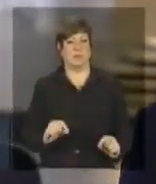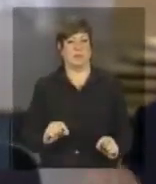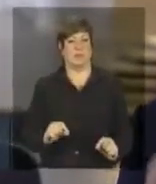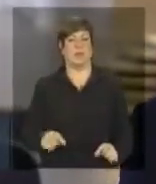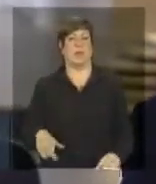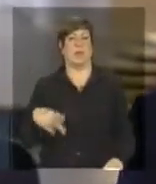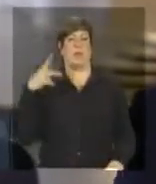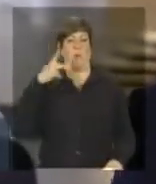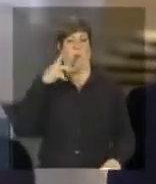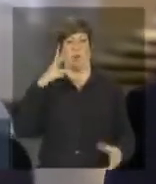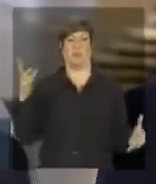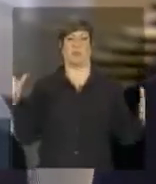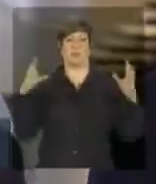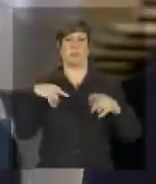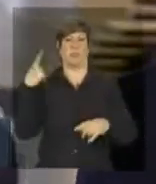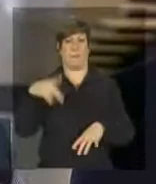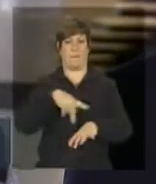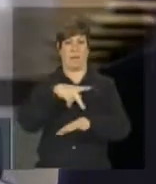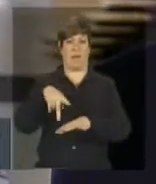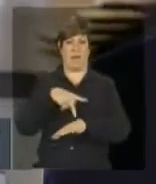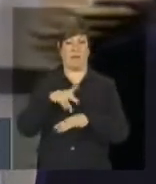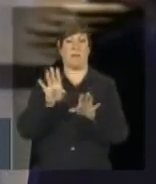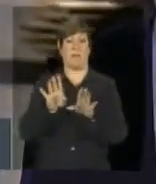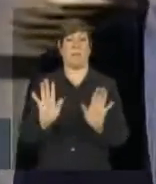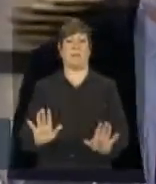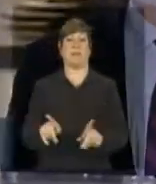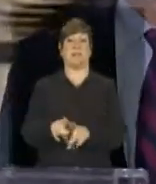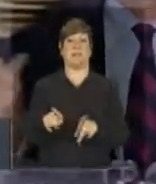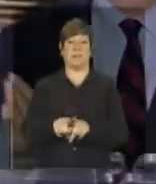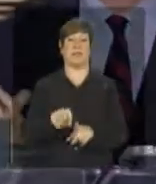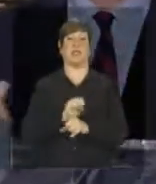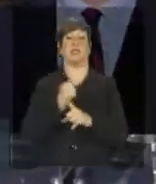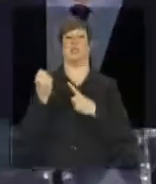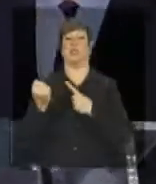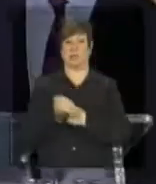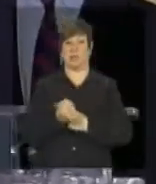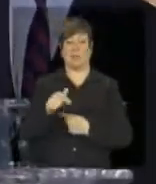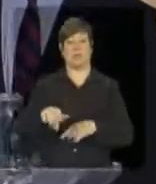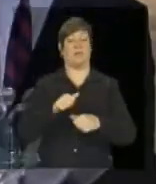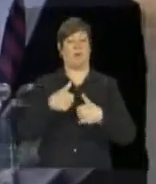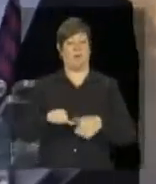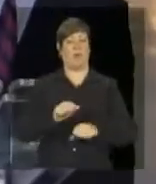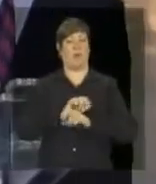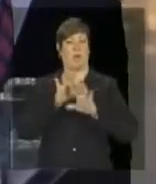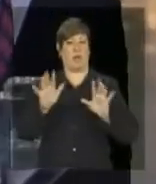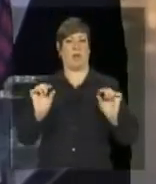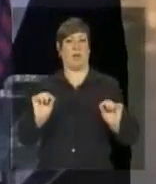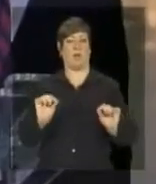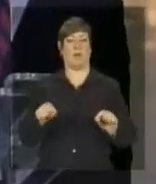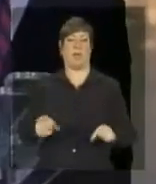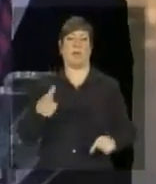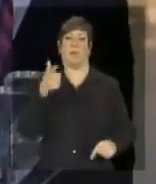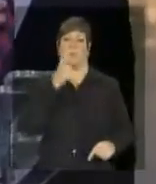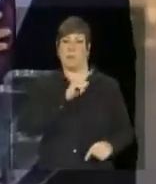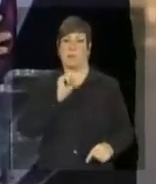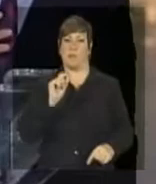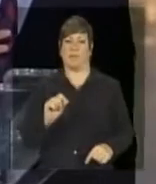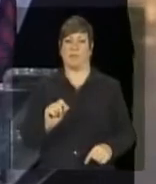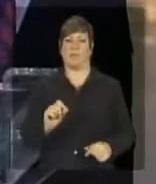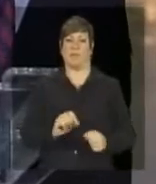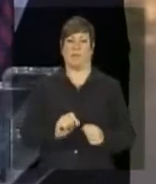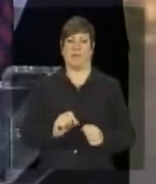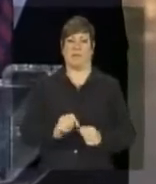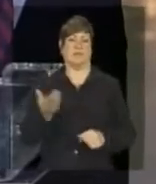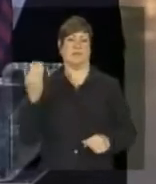política dos países mas uma mobilização da sociedade isso ficou claro a própria realização, proposta de debate desde a